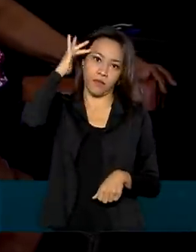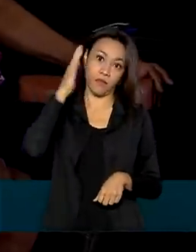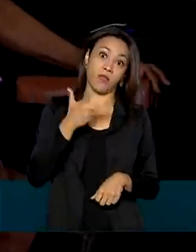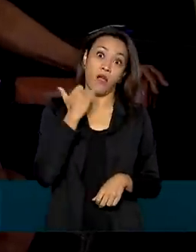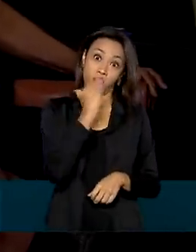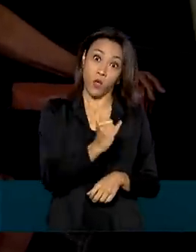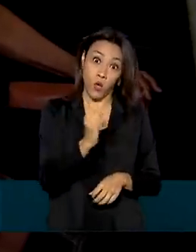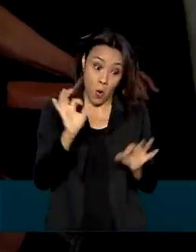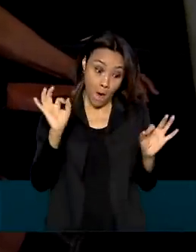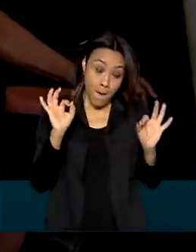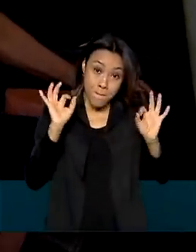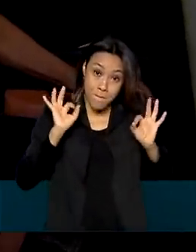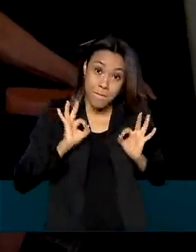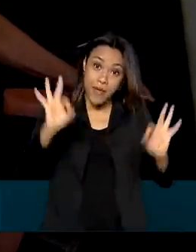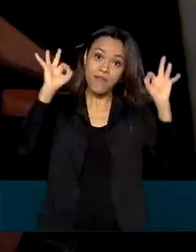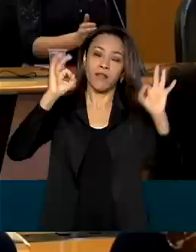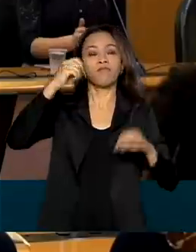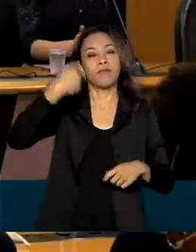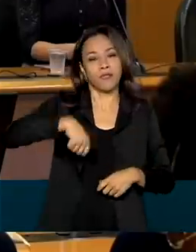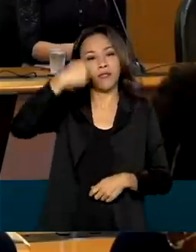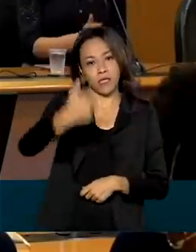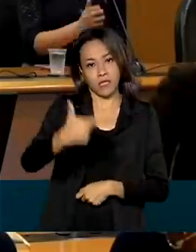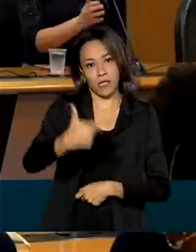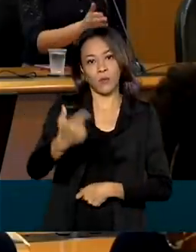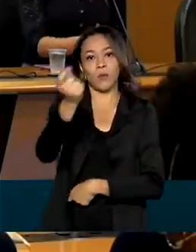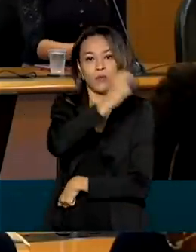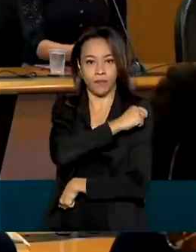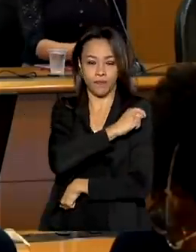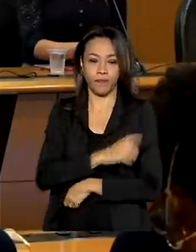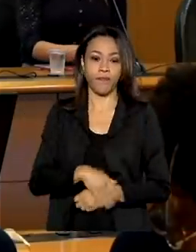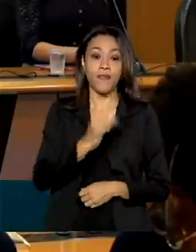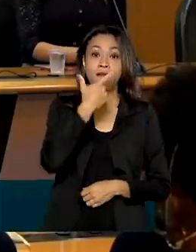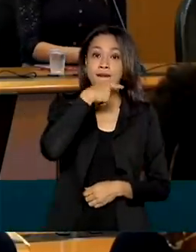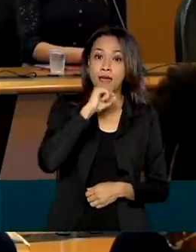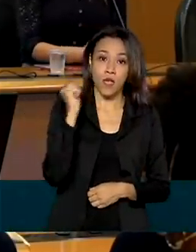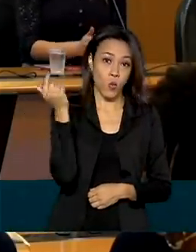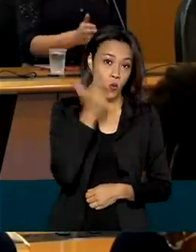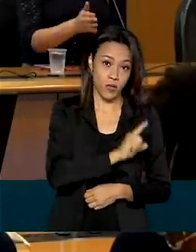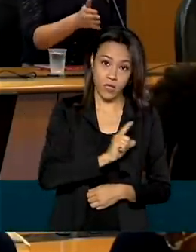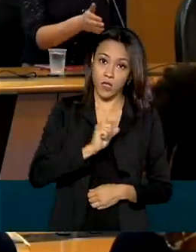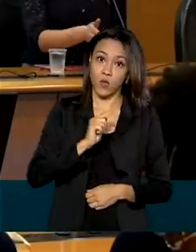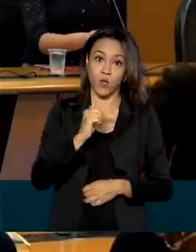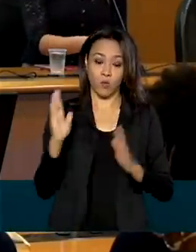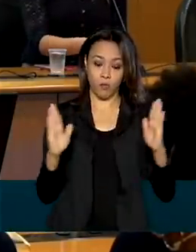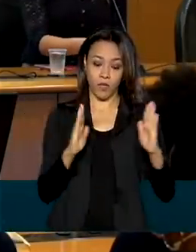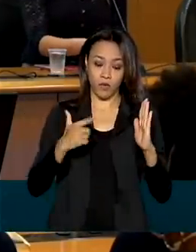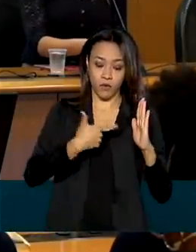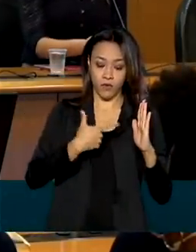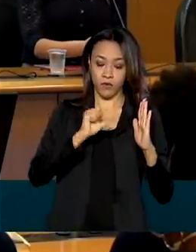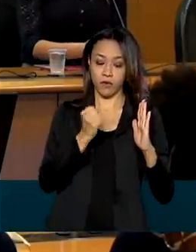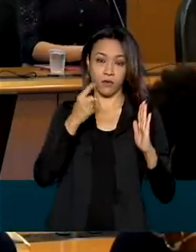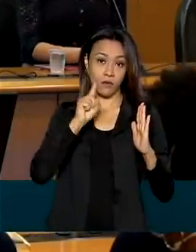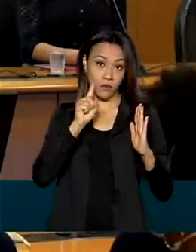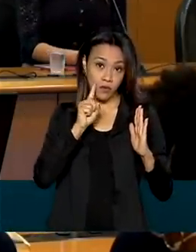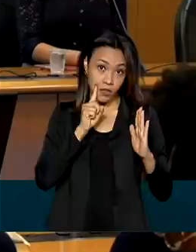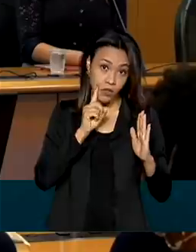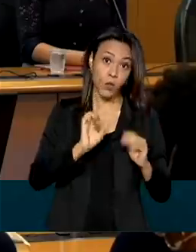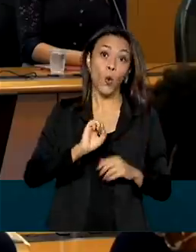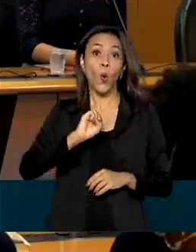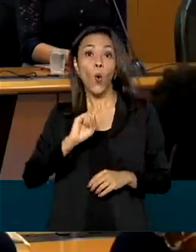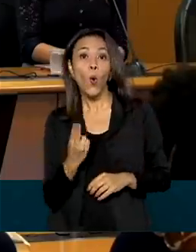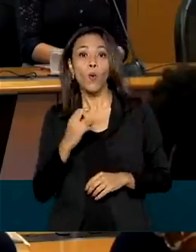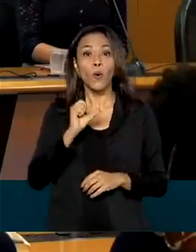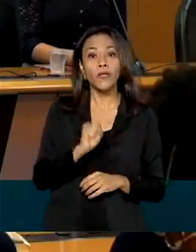está completa com a segunda dose. Quem atrasou, que não conseguiu ir com 28 dias ou que não conseguiu ir com os 84